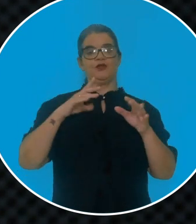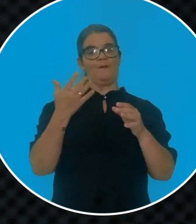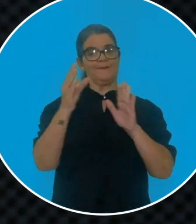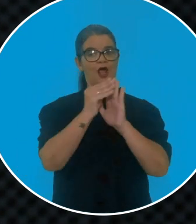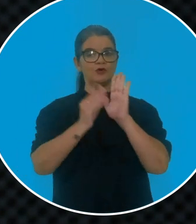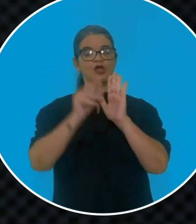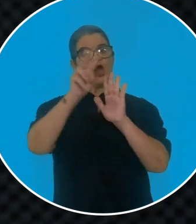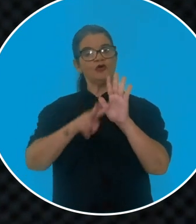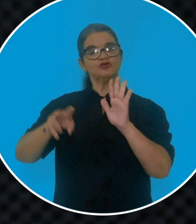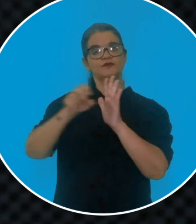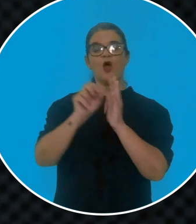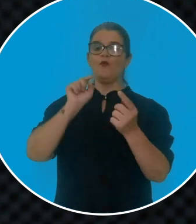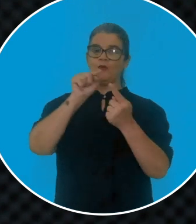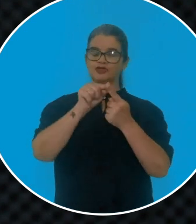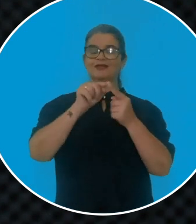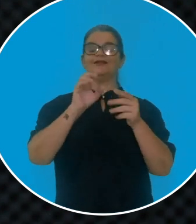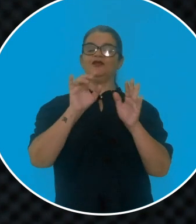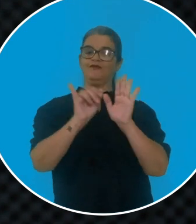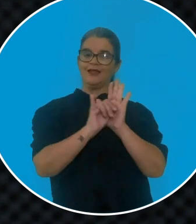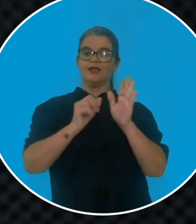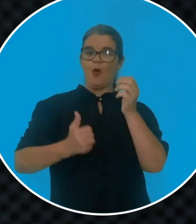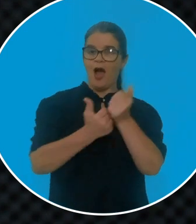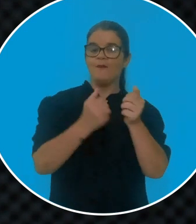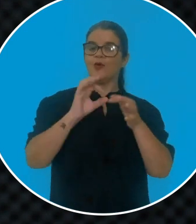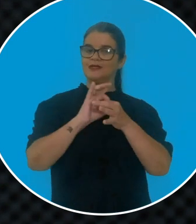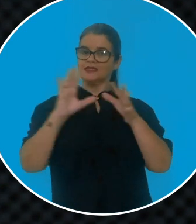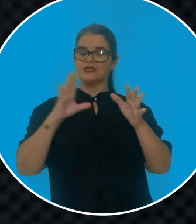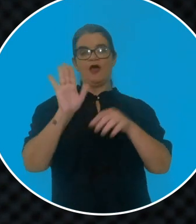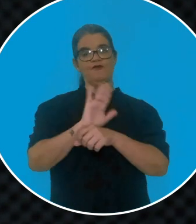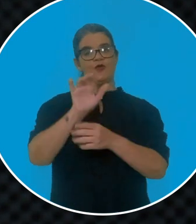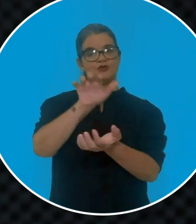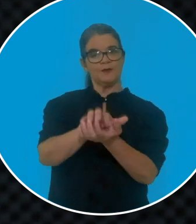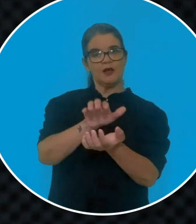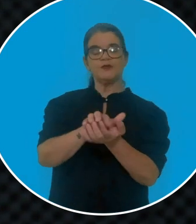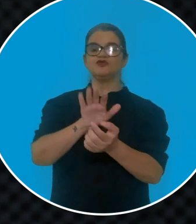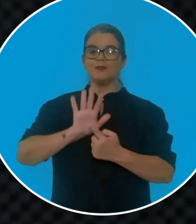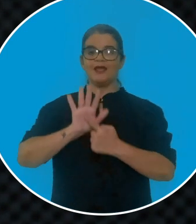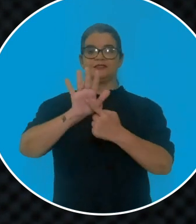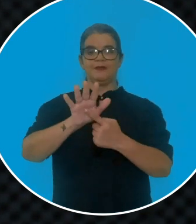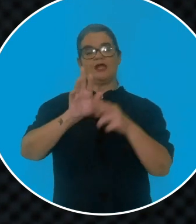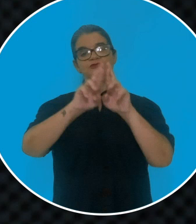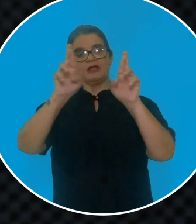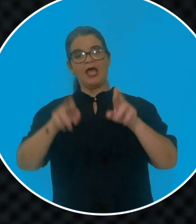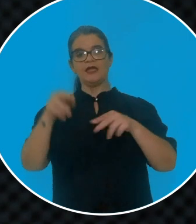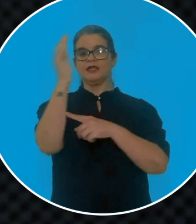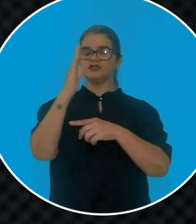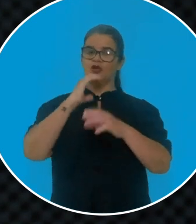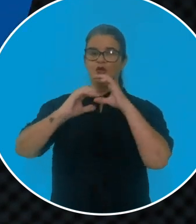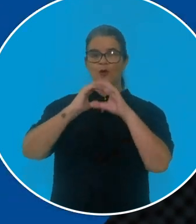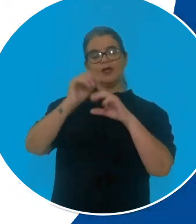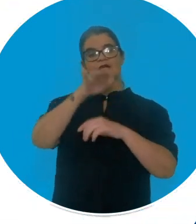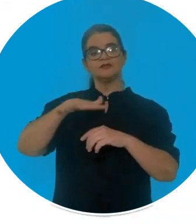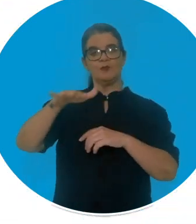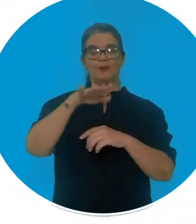conteúdos audiovisuais. O objetivo desse edital é o apoio ao licenciamento de filmes pernambucanos para exibição na Rede Nacional de Comunicação